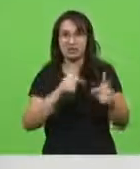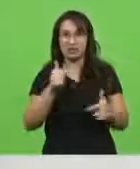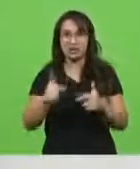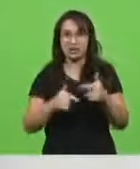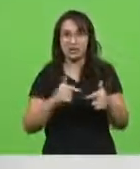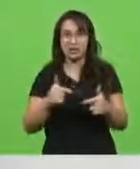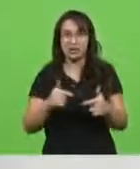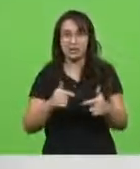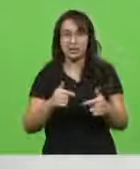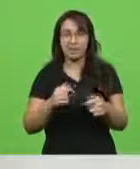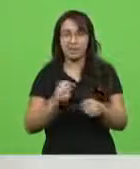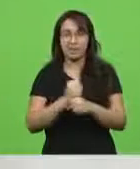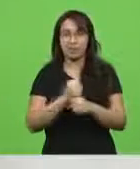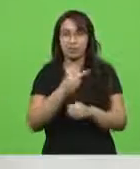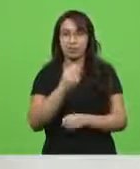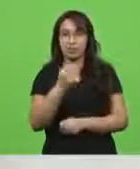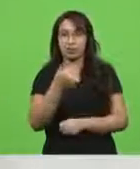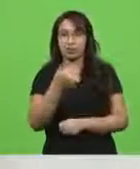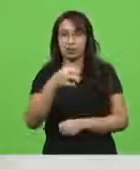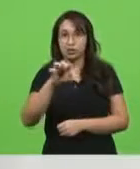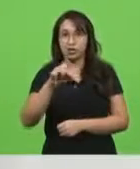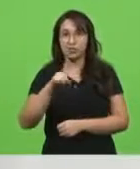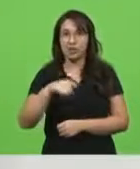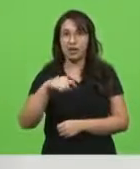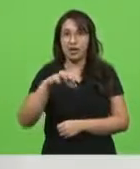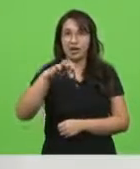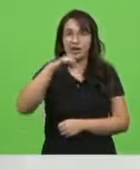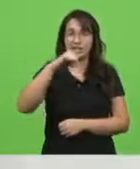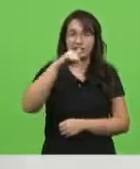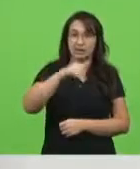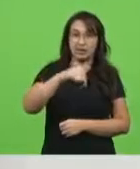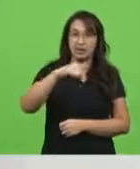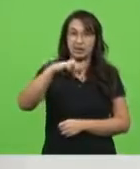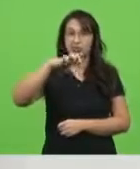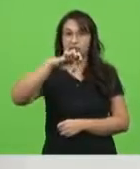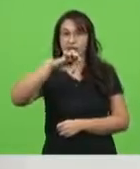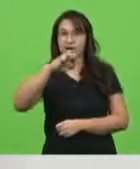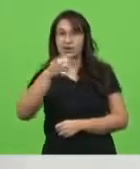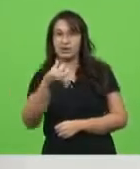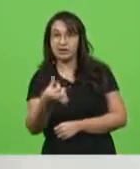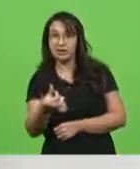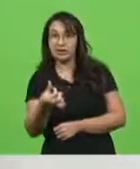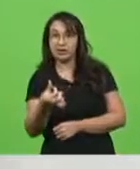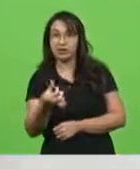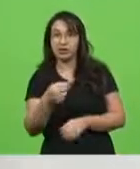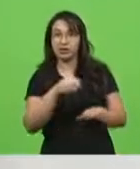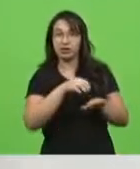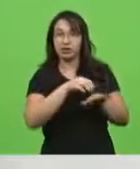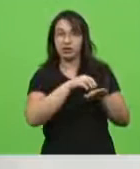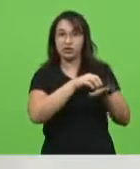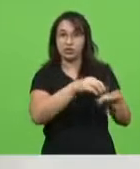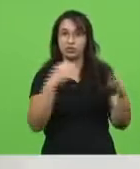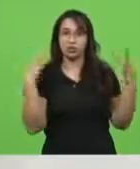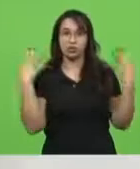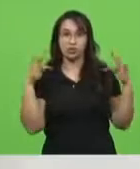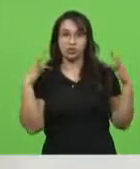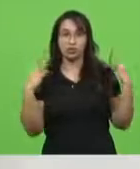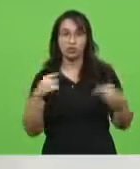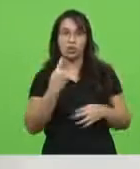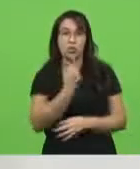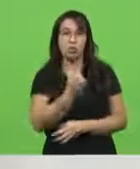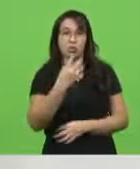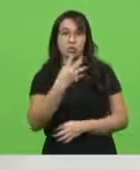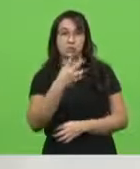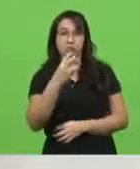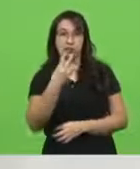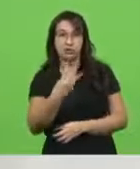Em 2019, eram 796 transportadoras turísticas, 1.434